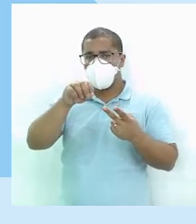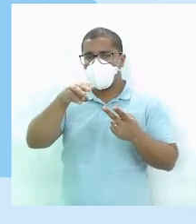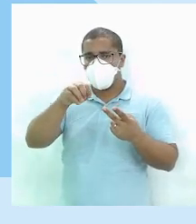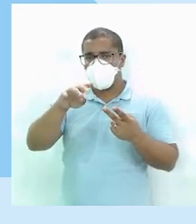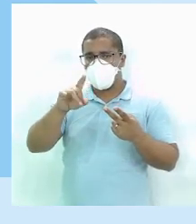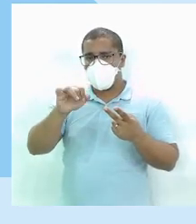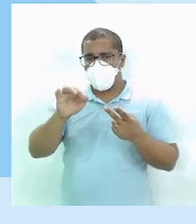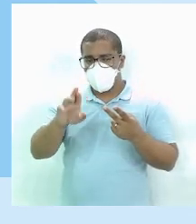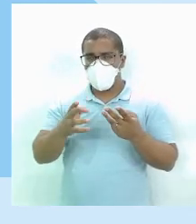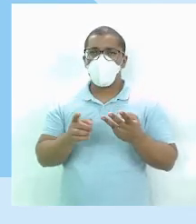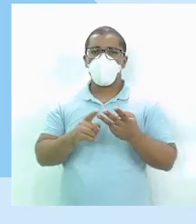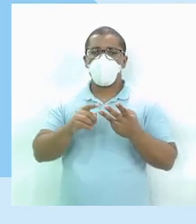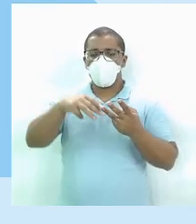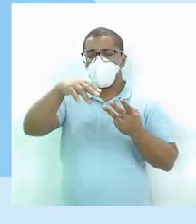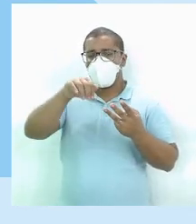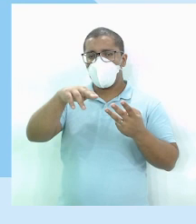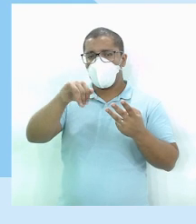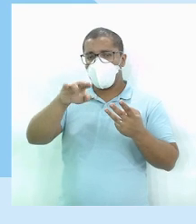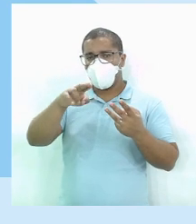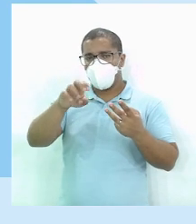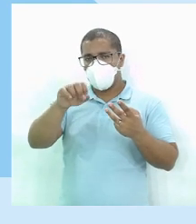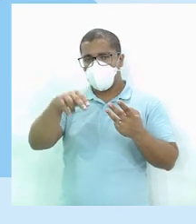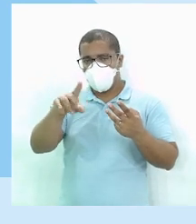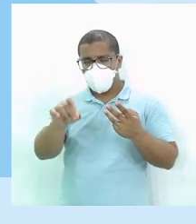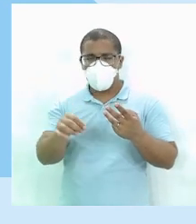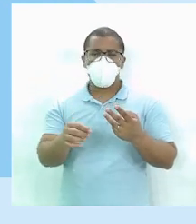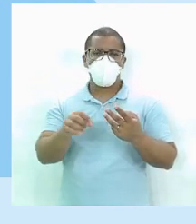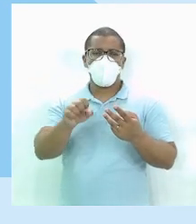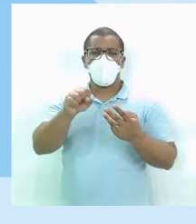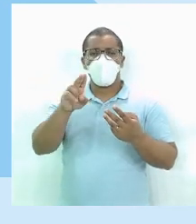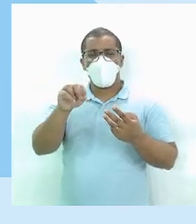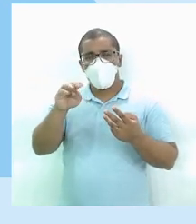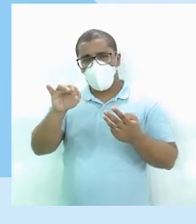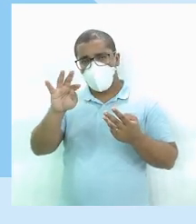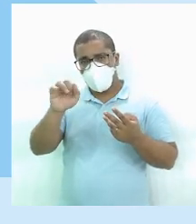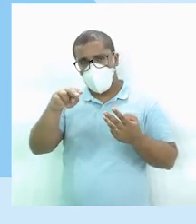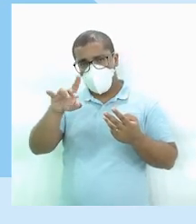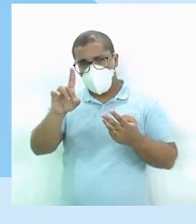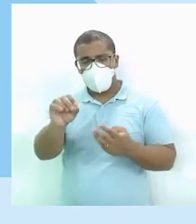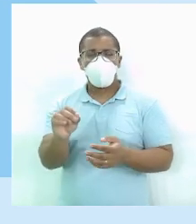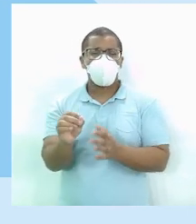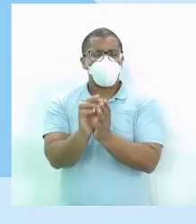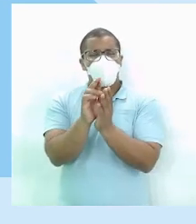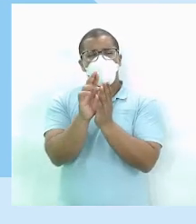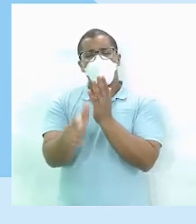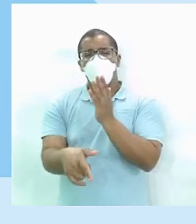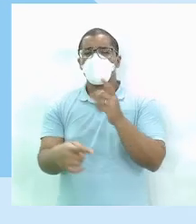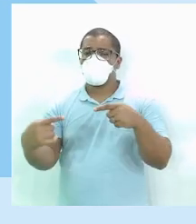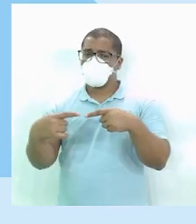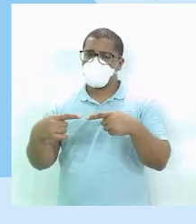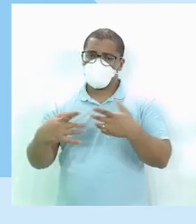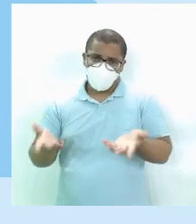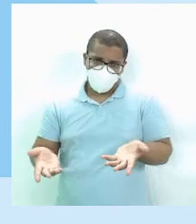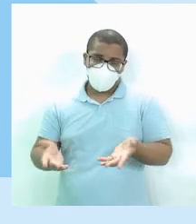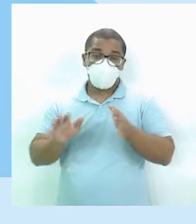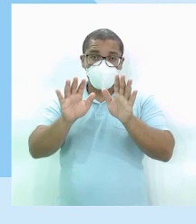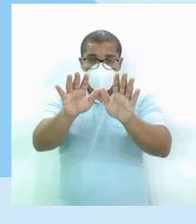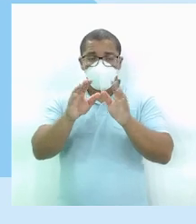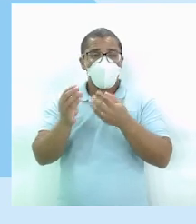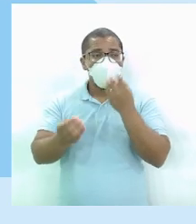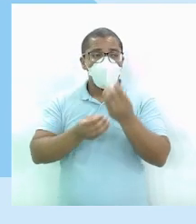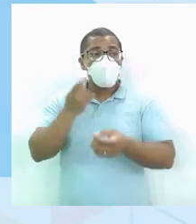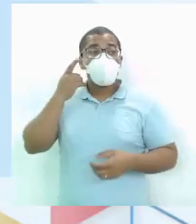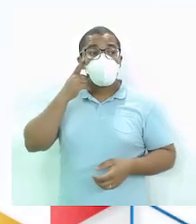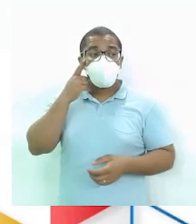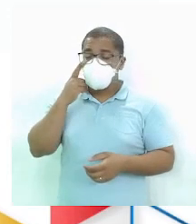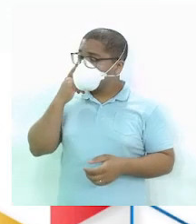toda Ou diminuendo e subtraindo Tá bom? Tudo isso está dentro do número racional E aí Como é que eles faziam? Esse símbolo aí